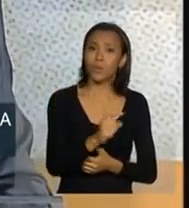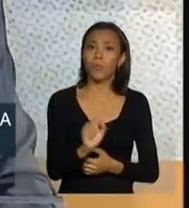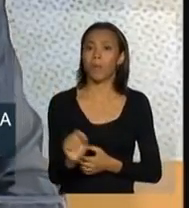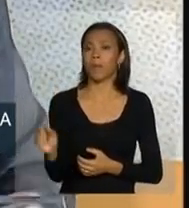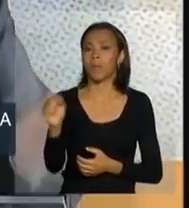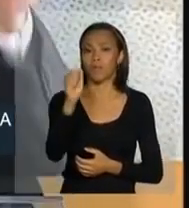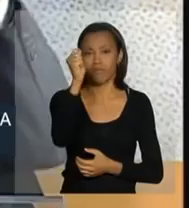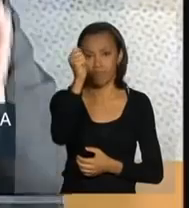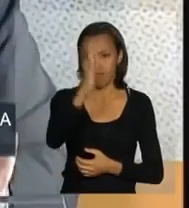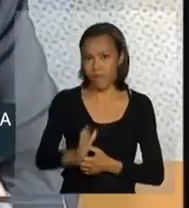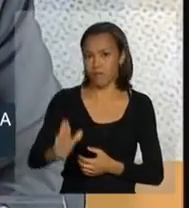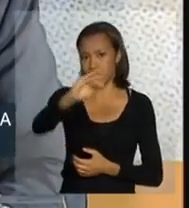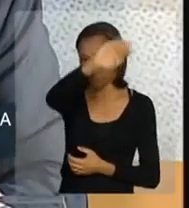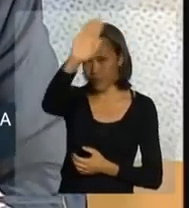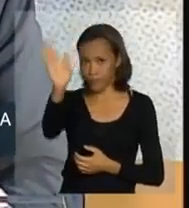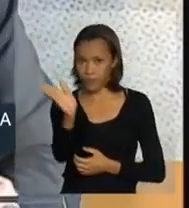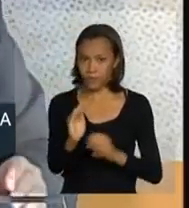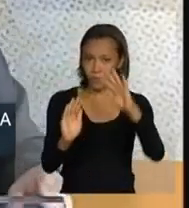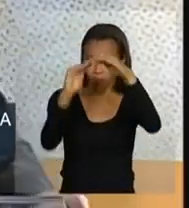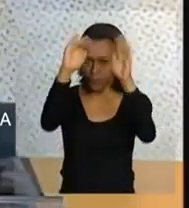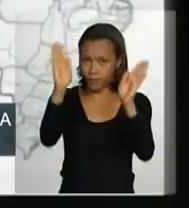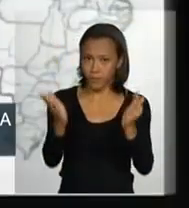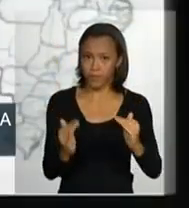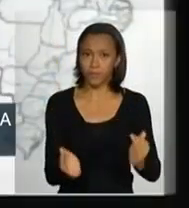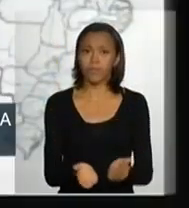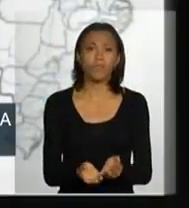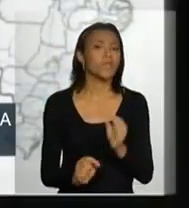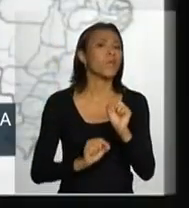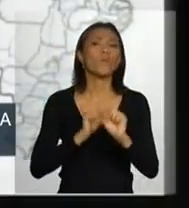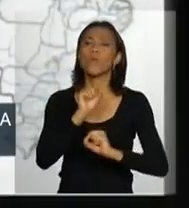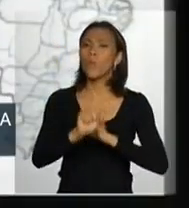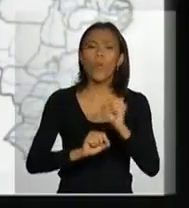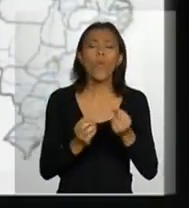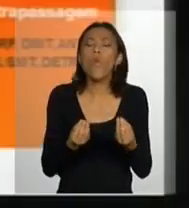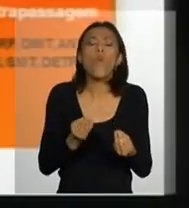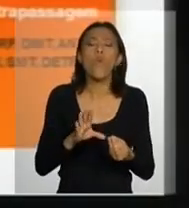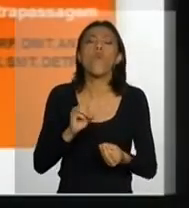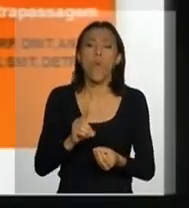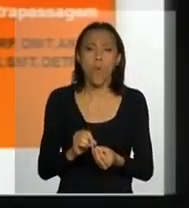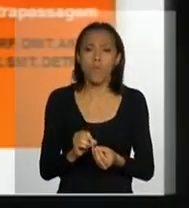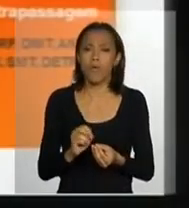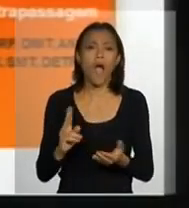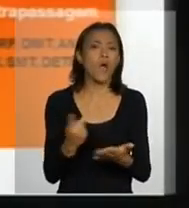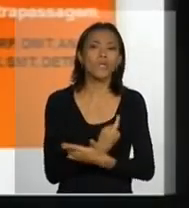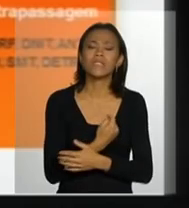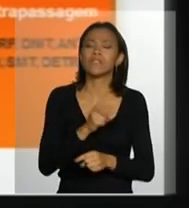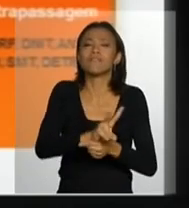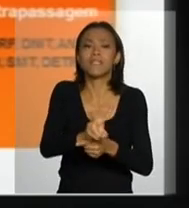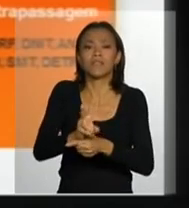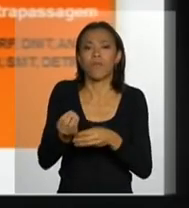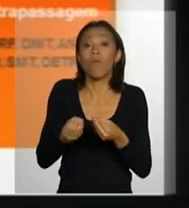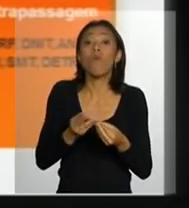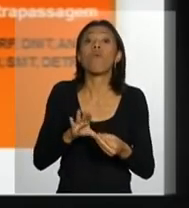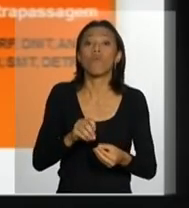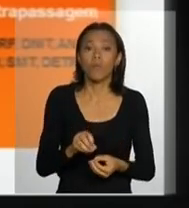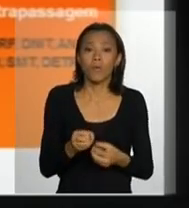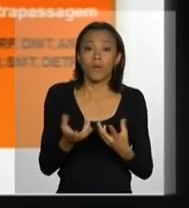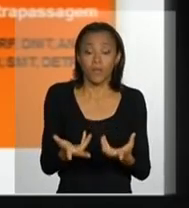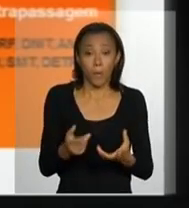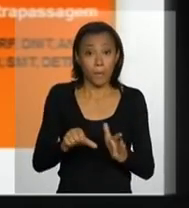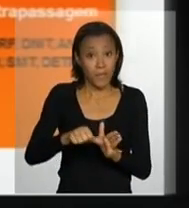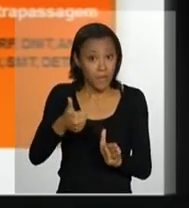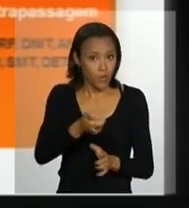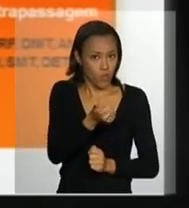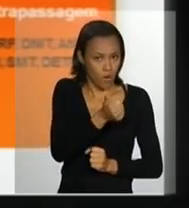território nacional. E no que consistirá esta fiscalização? Primeiro, fiscalização da